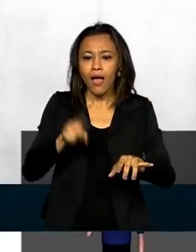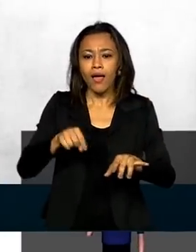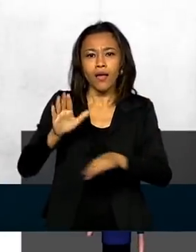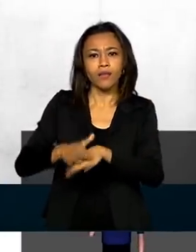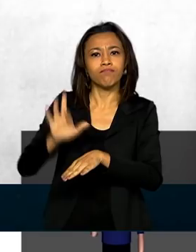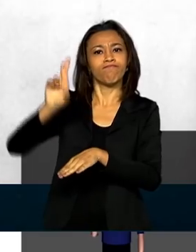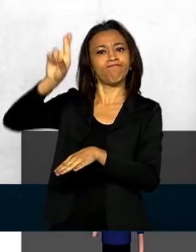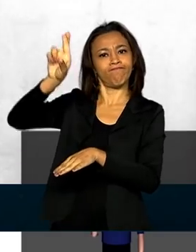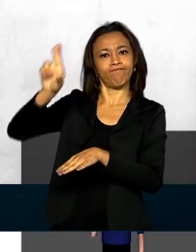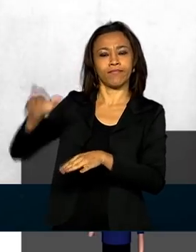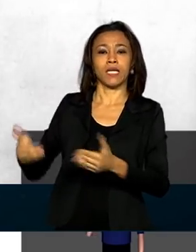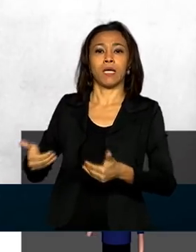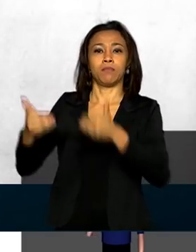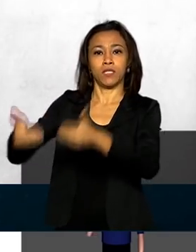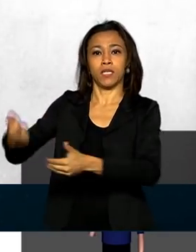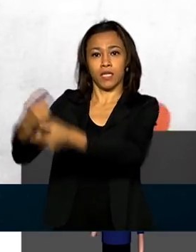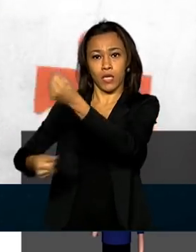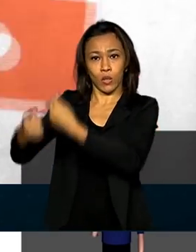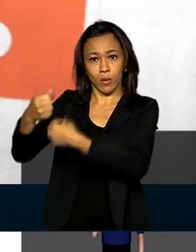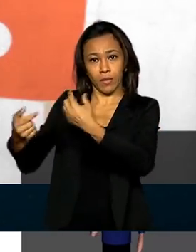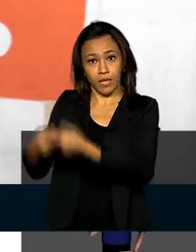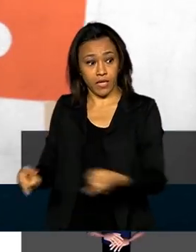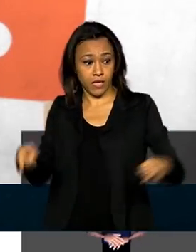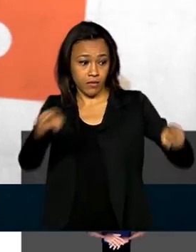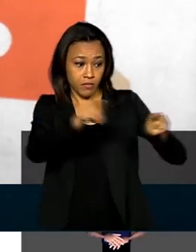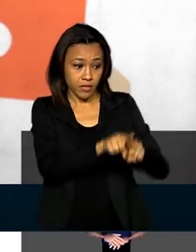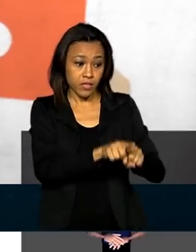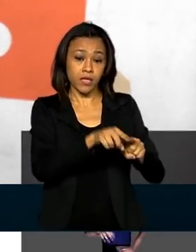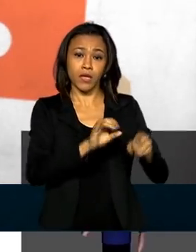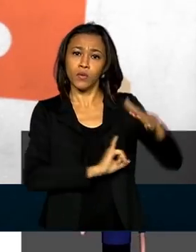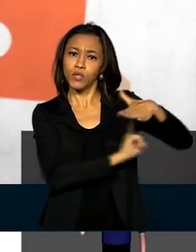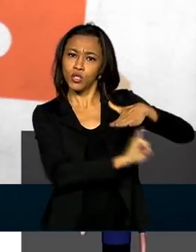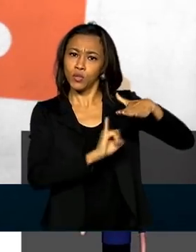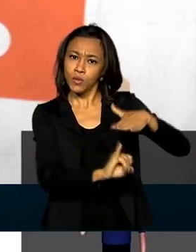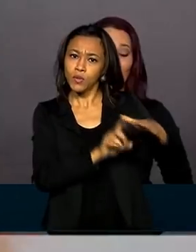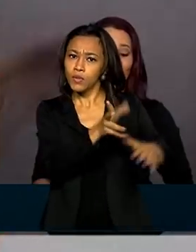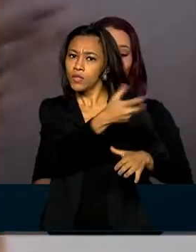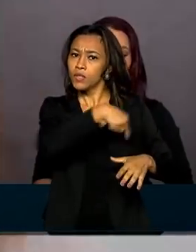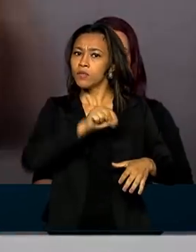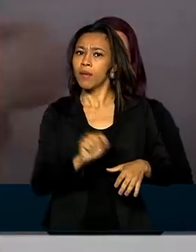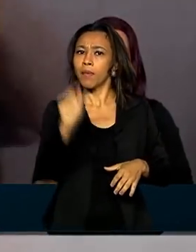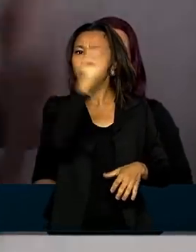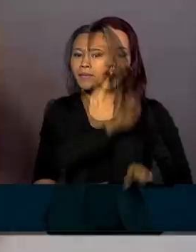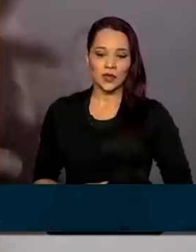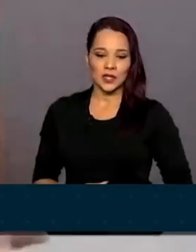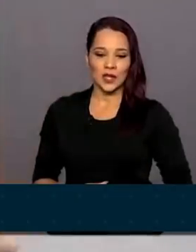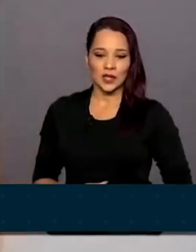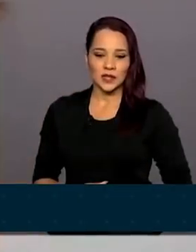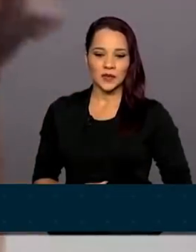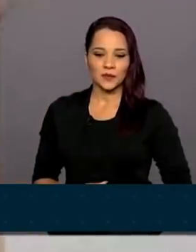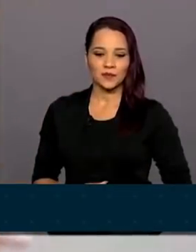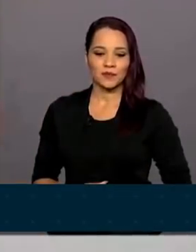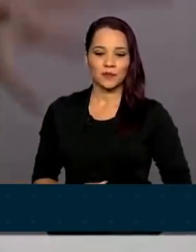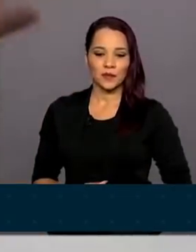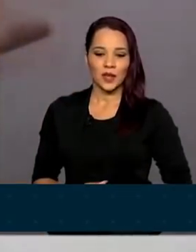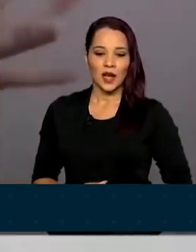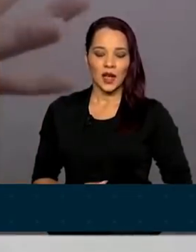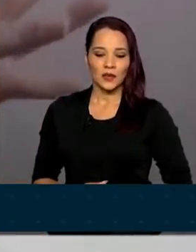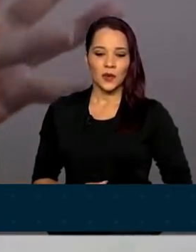Ministério da Economia em parceria com instituições de ensino. É traduzido em língua de sinais